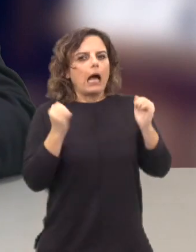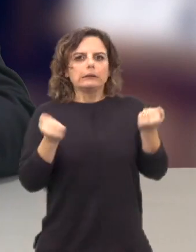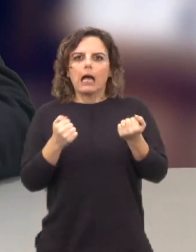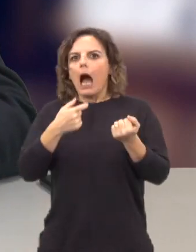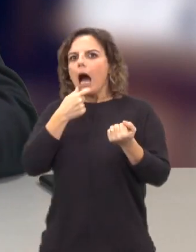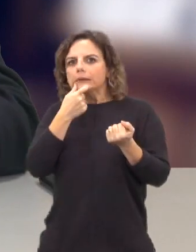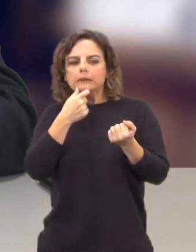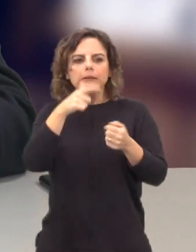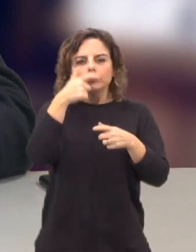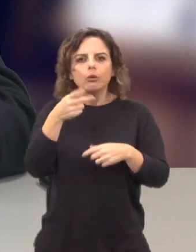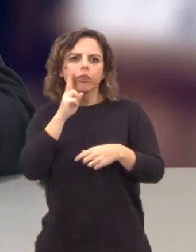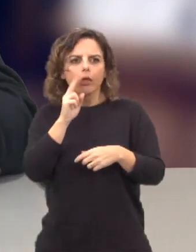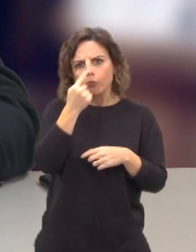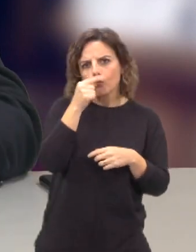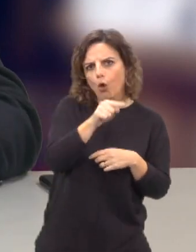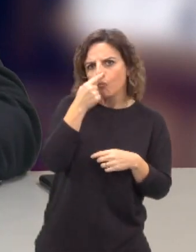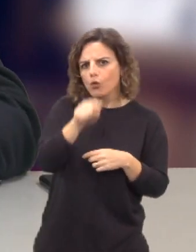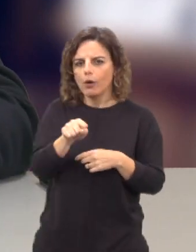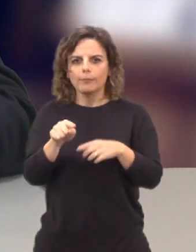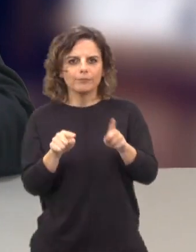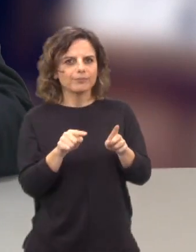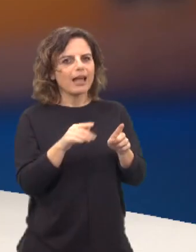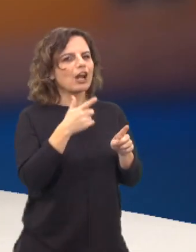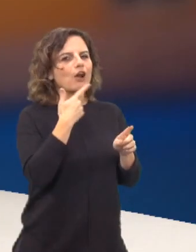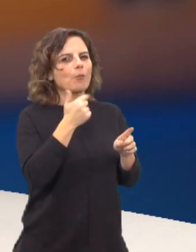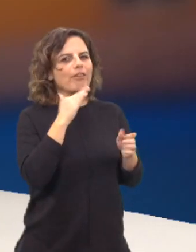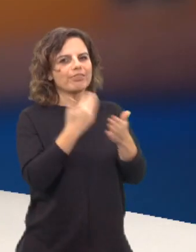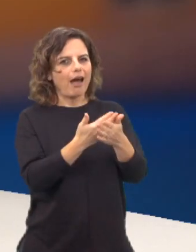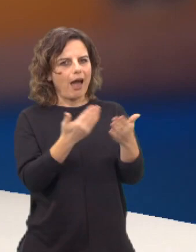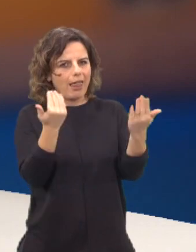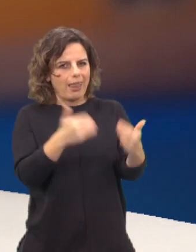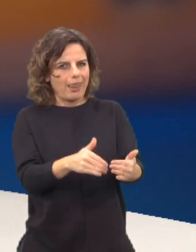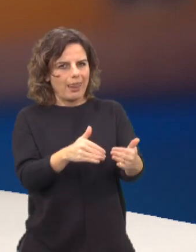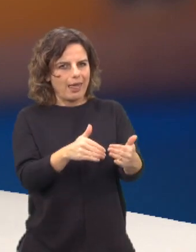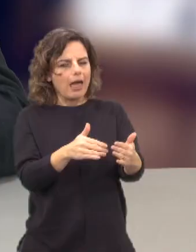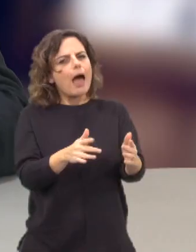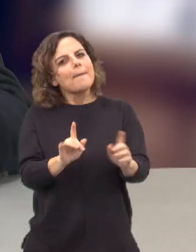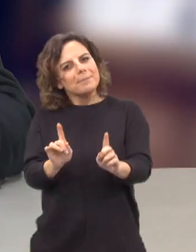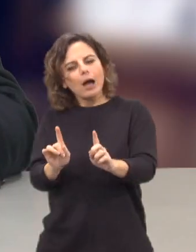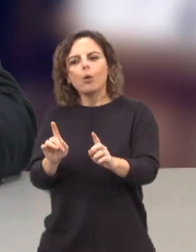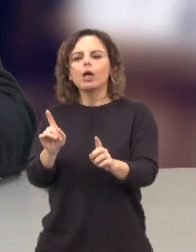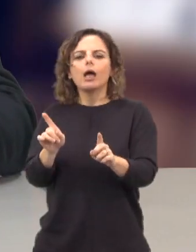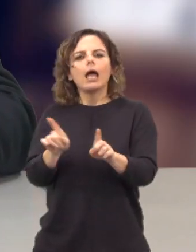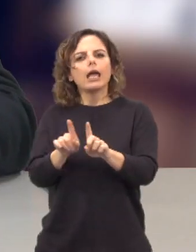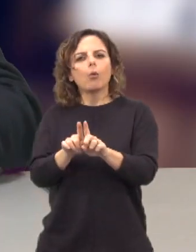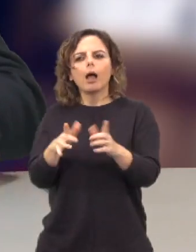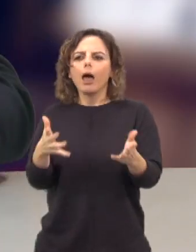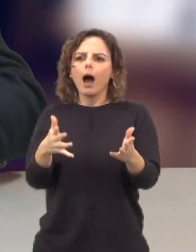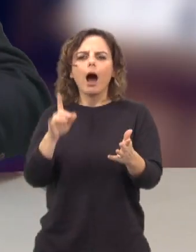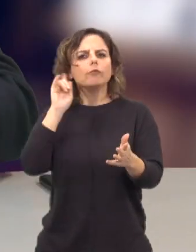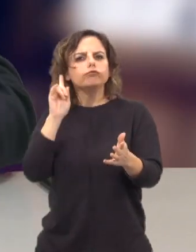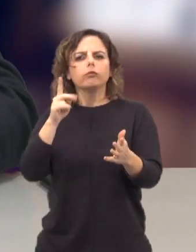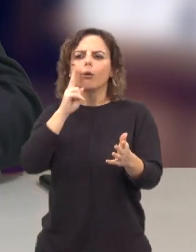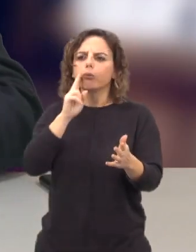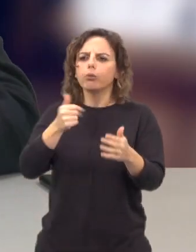apenas na preferência dos espectadores. Ela também é Elas não podem condicionar. Mas não é por elas, não vale tudo para lutar pela